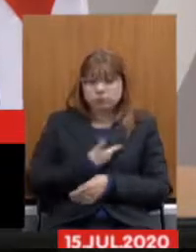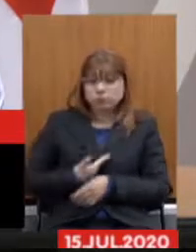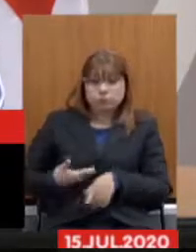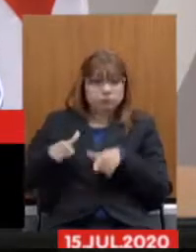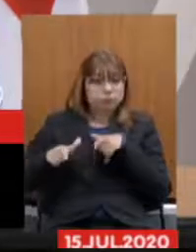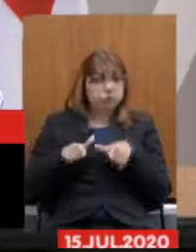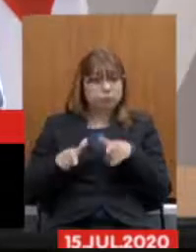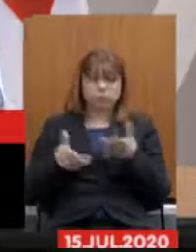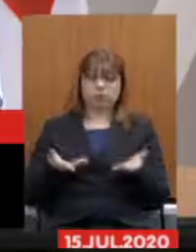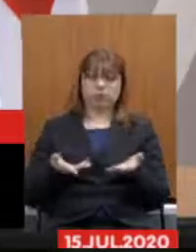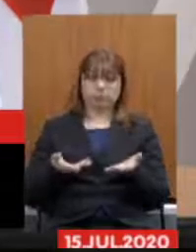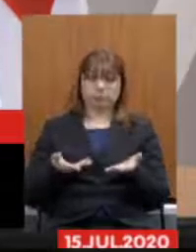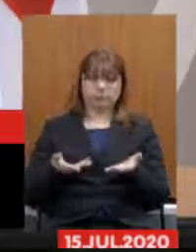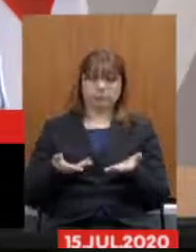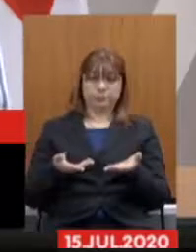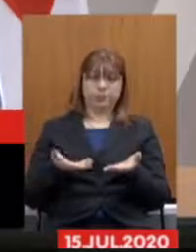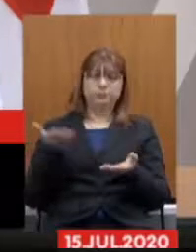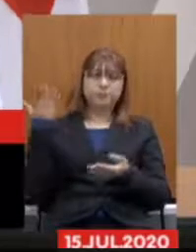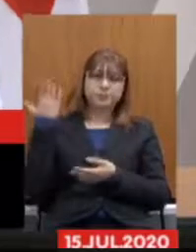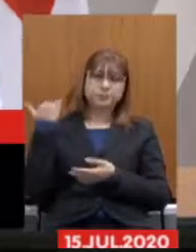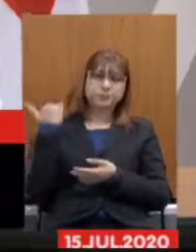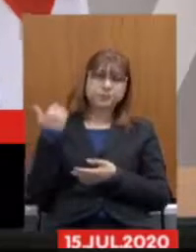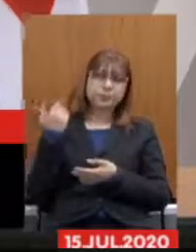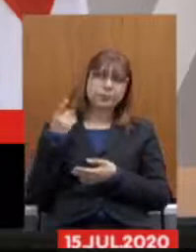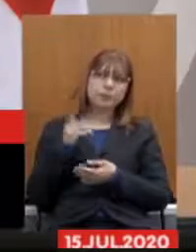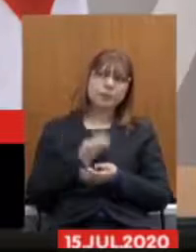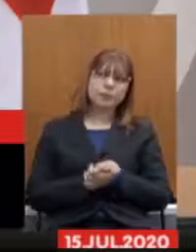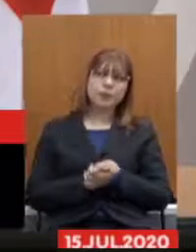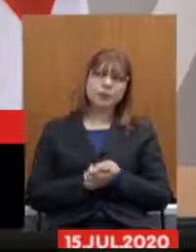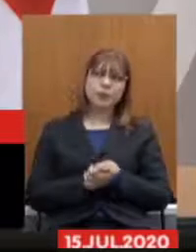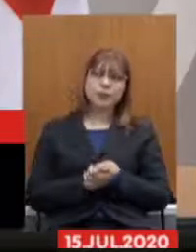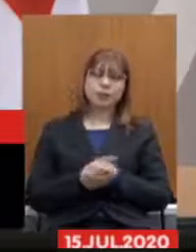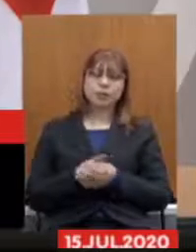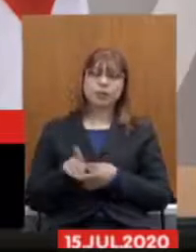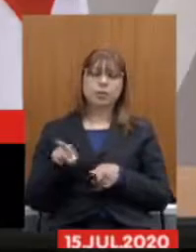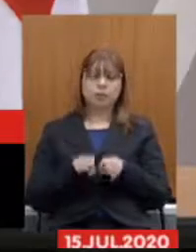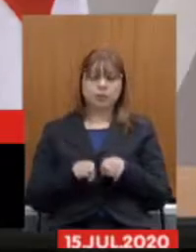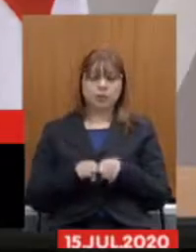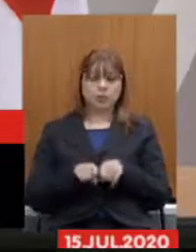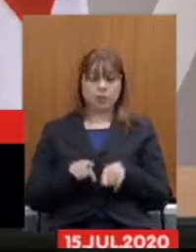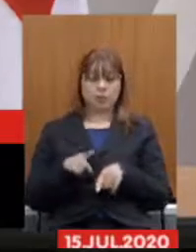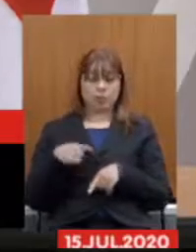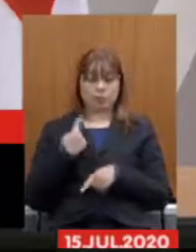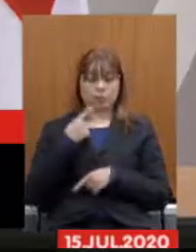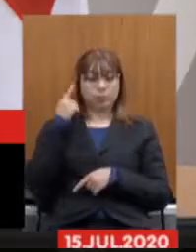no mesmo formato também nós temos aqui uma grande preocupação